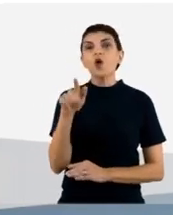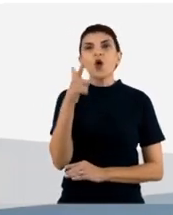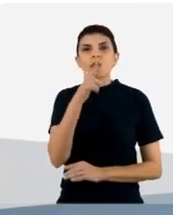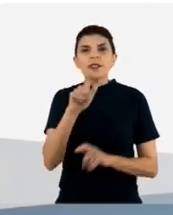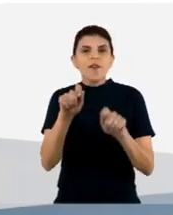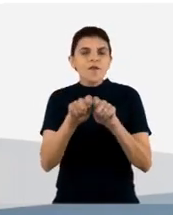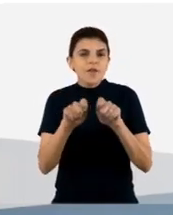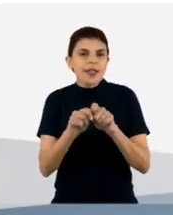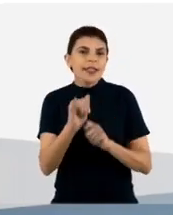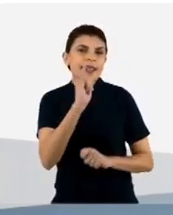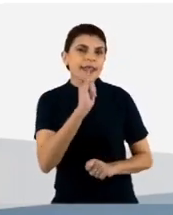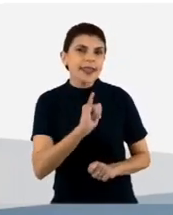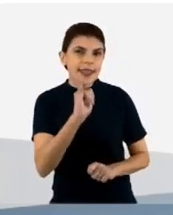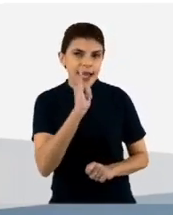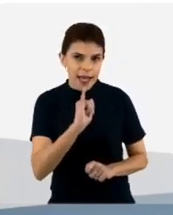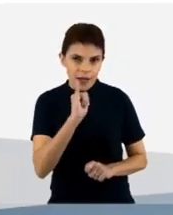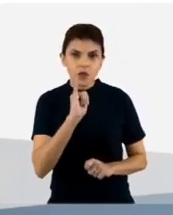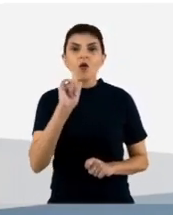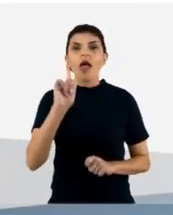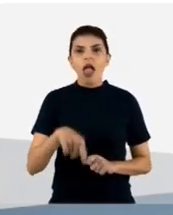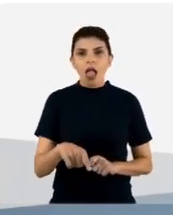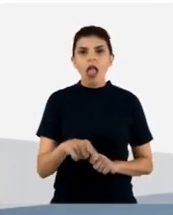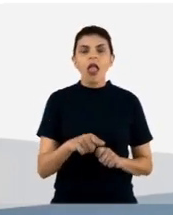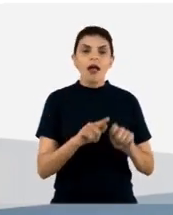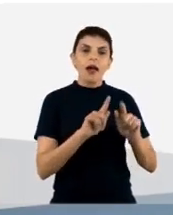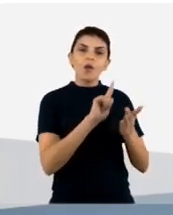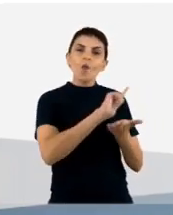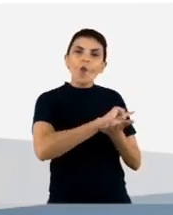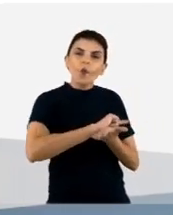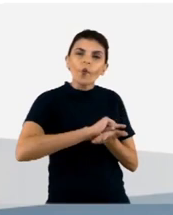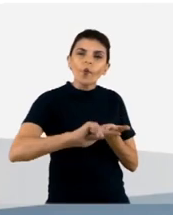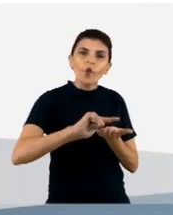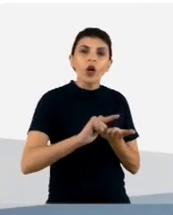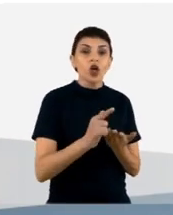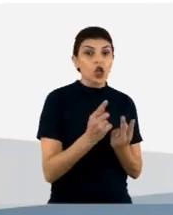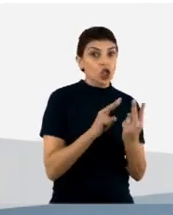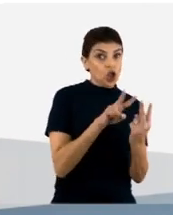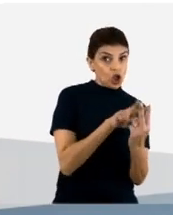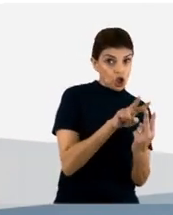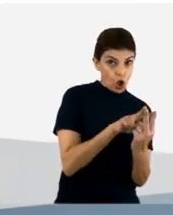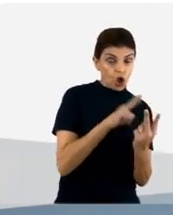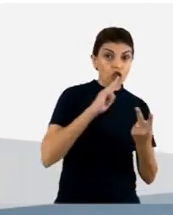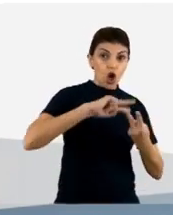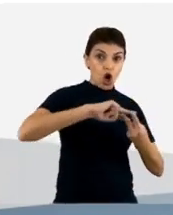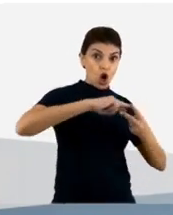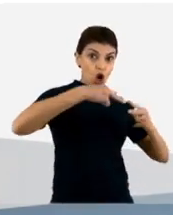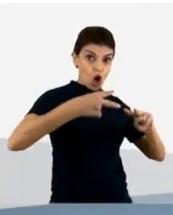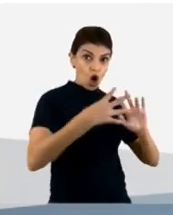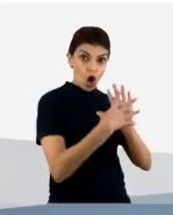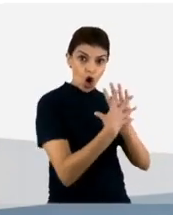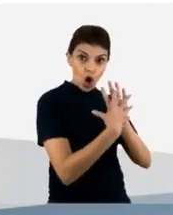fizemos um ensaio funcional, que é o ensaio de neutralização. Então, dois dos nossos clones